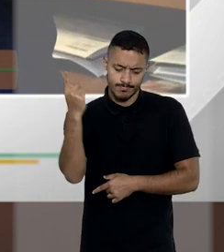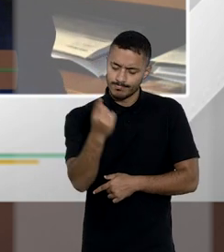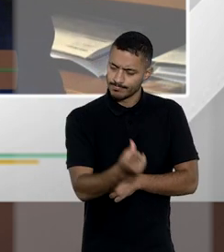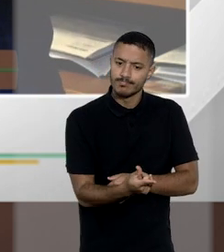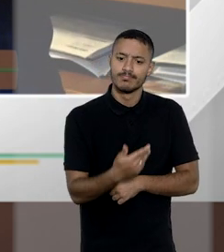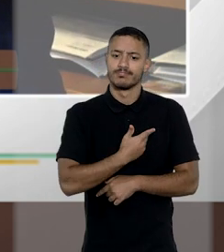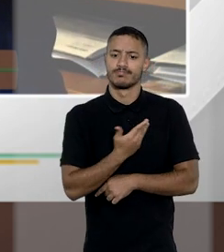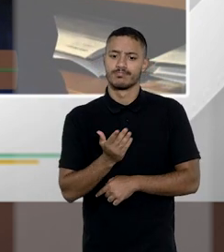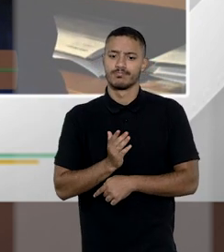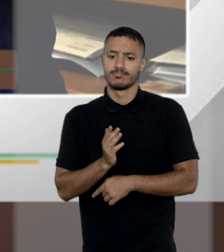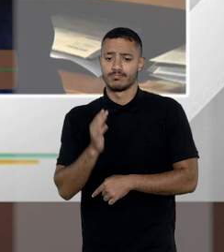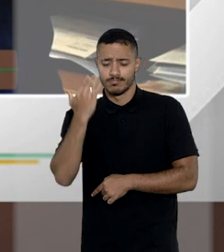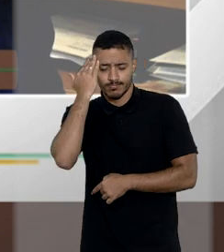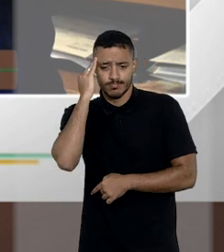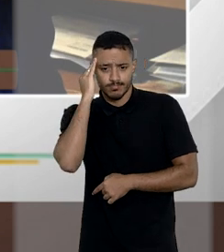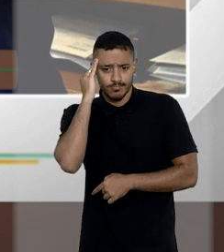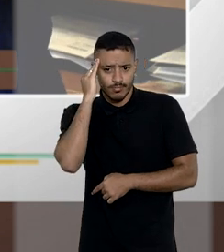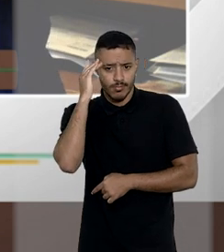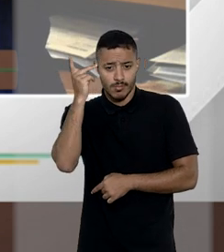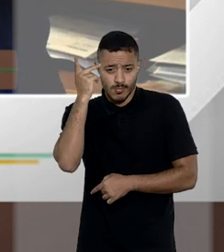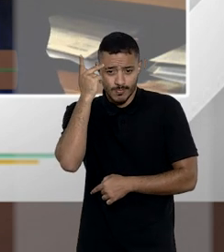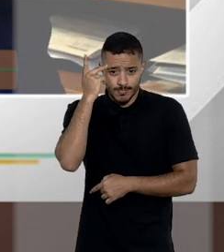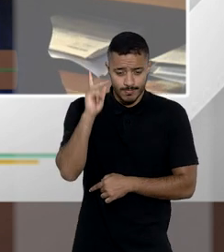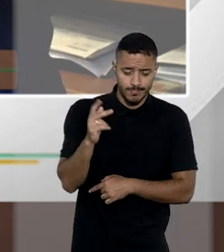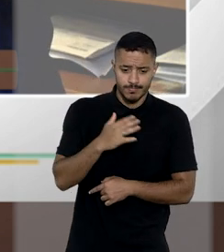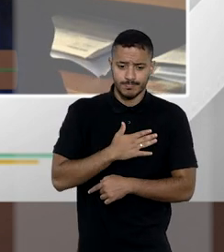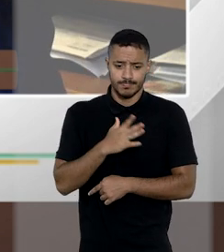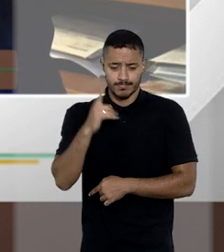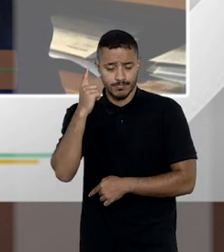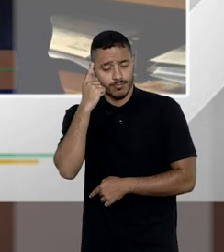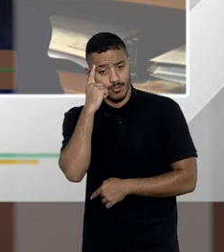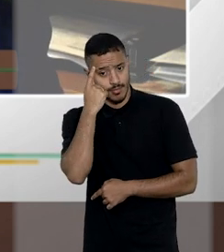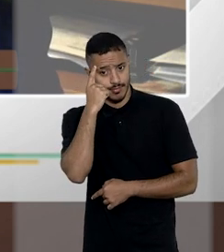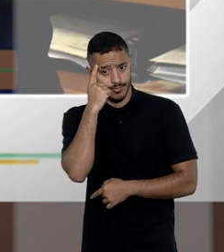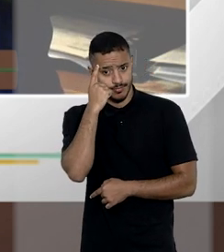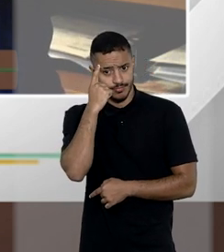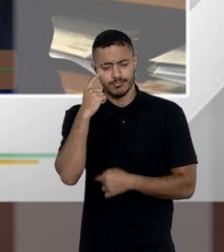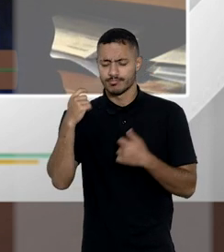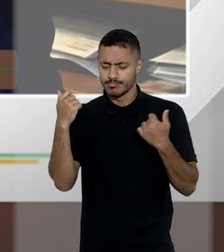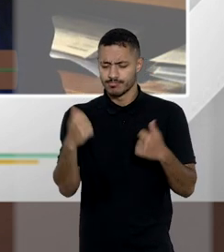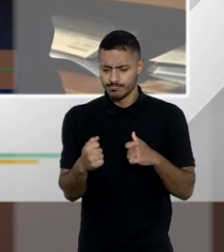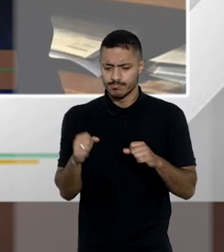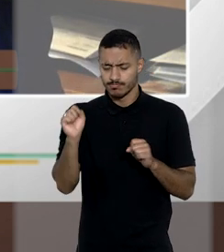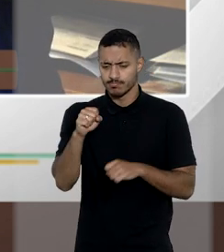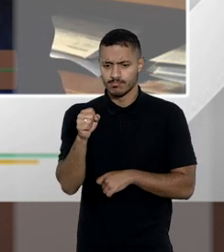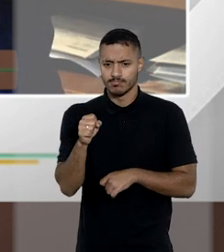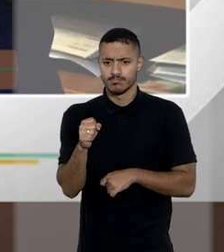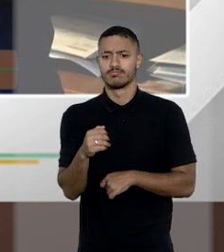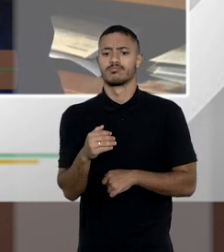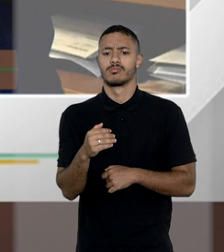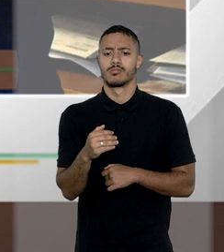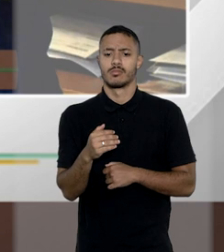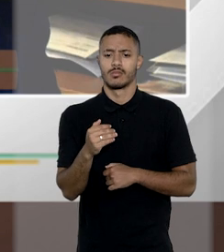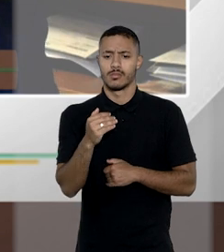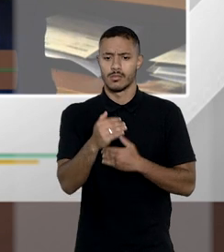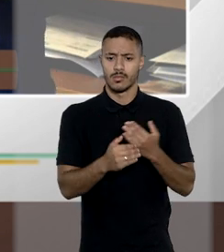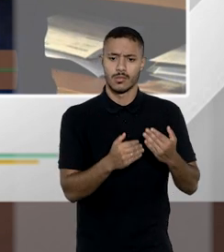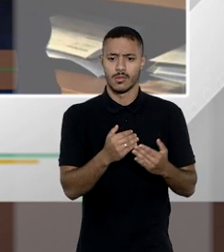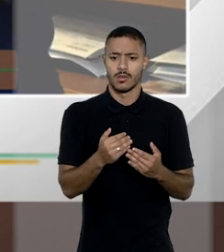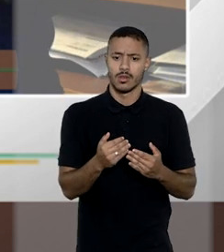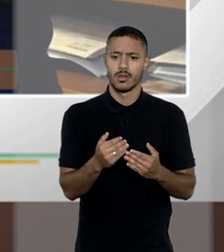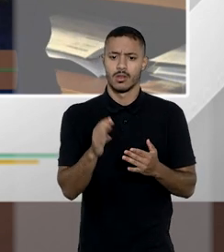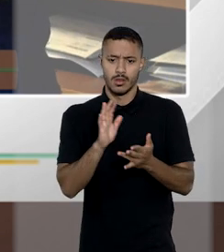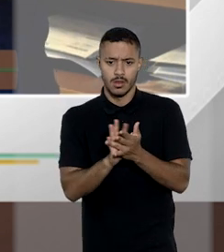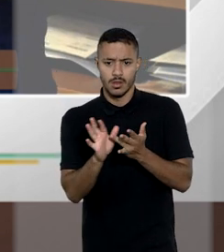bastante tempo no aspecto de que para meu modo de pensar é possível sim através de um